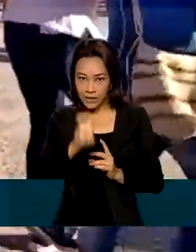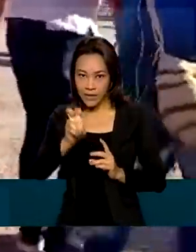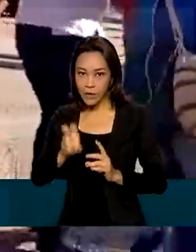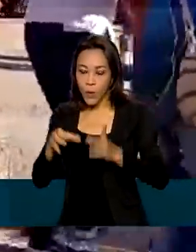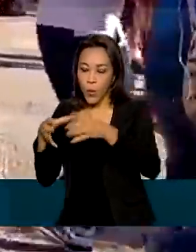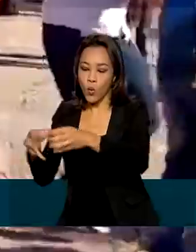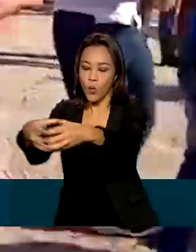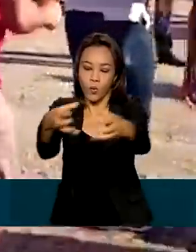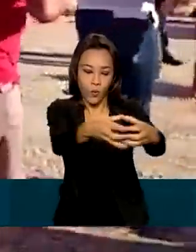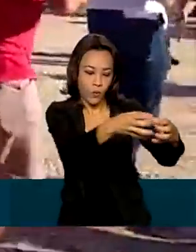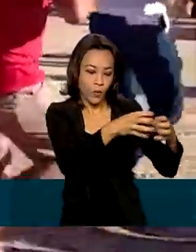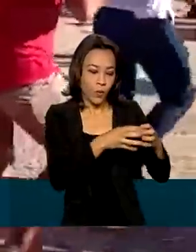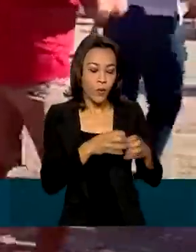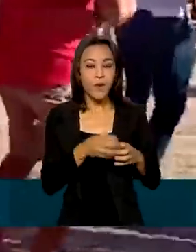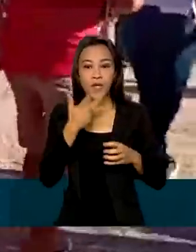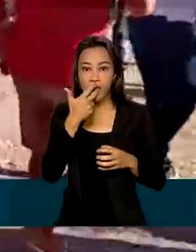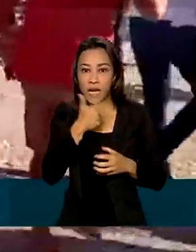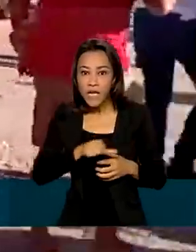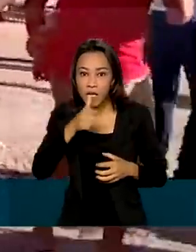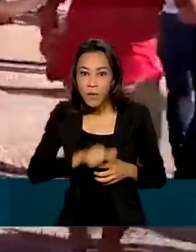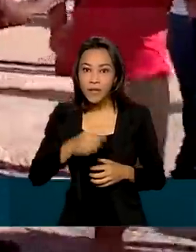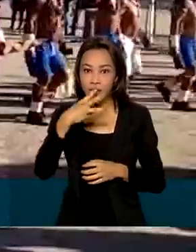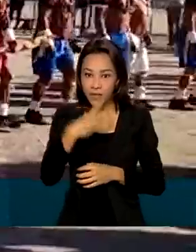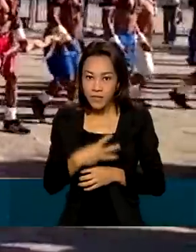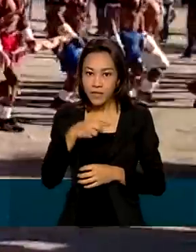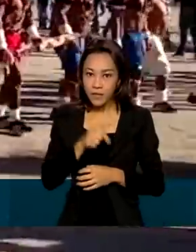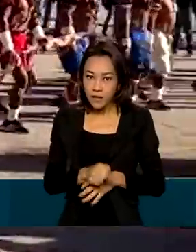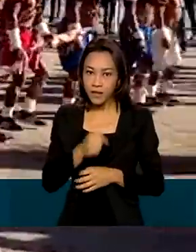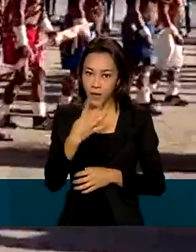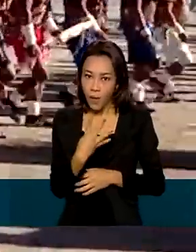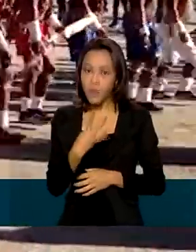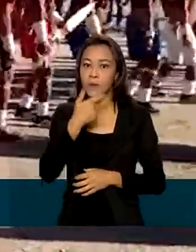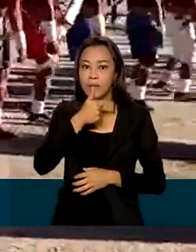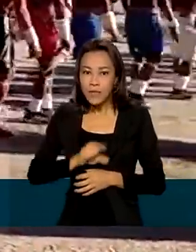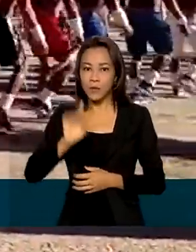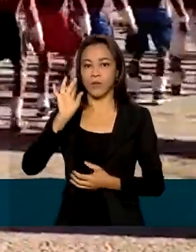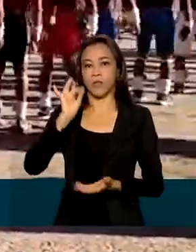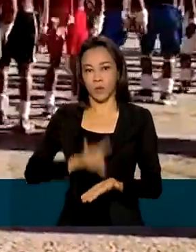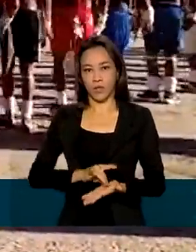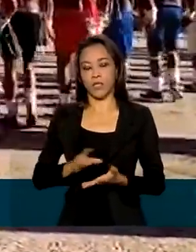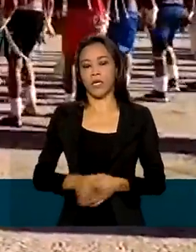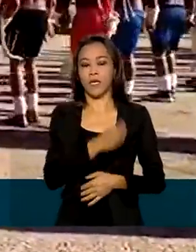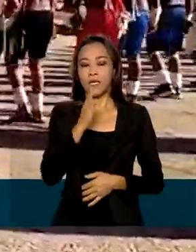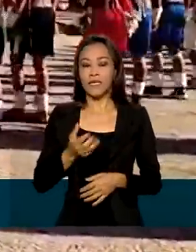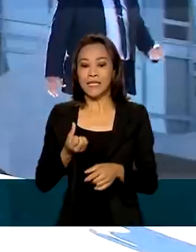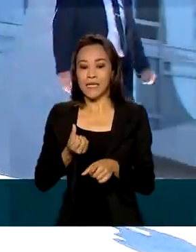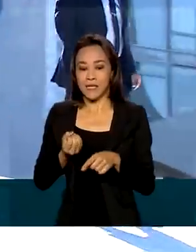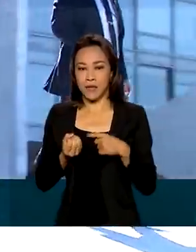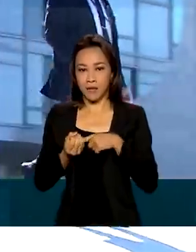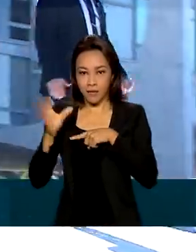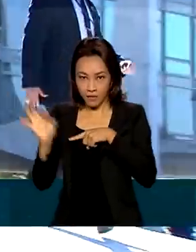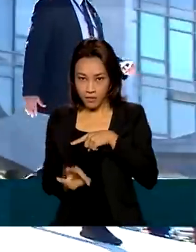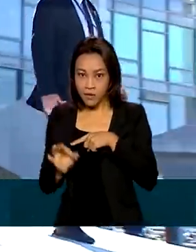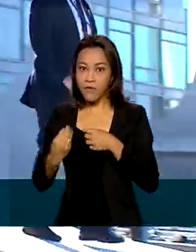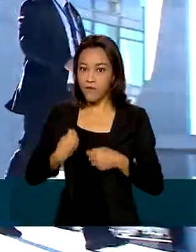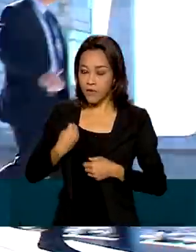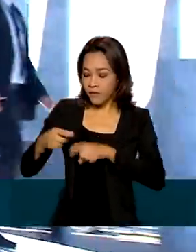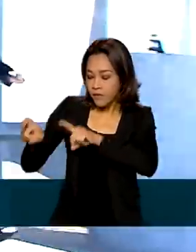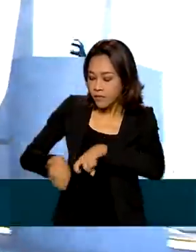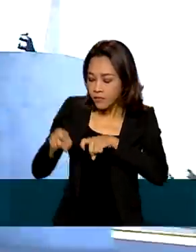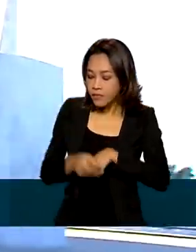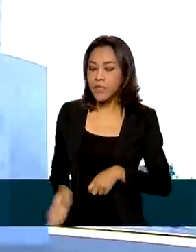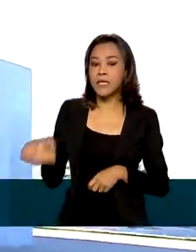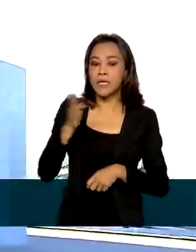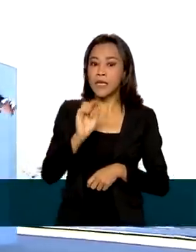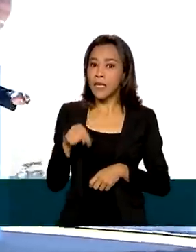274 línguas originais. 60% vivem na área rural. Depois do encontro,